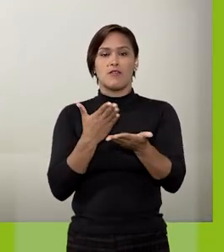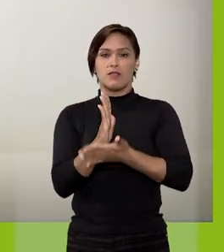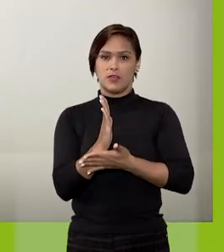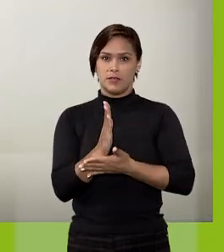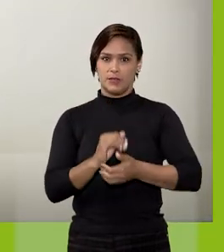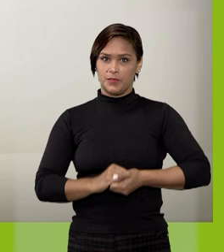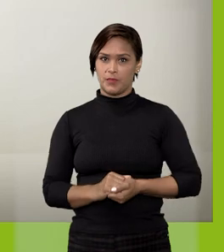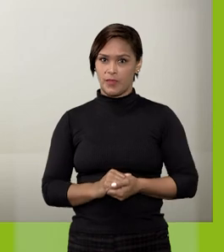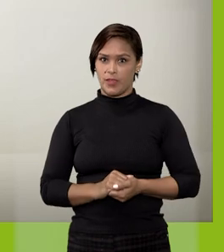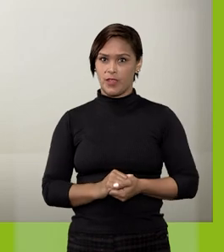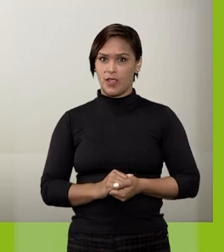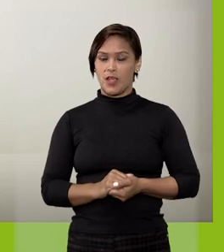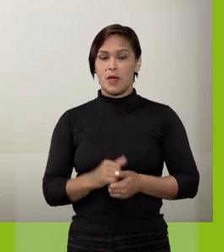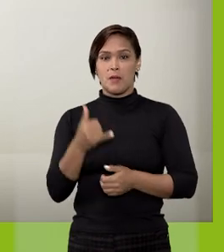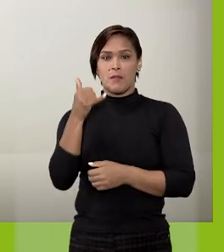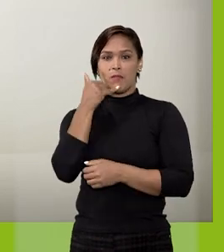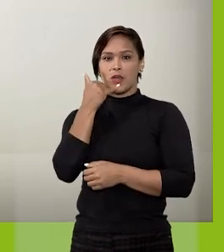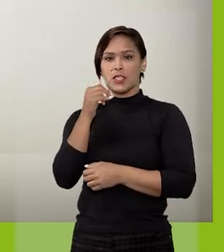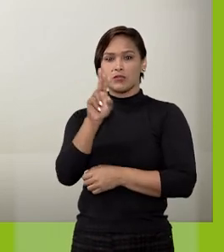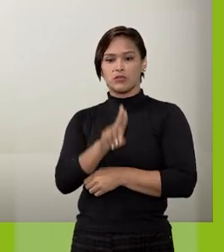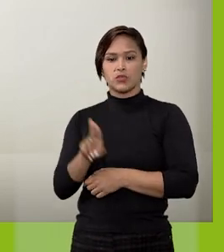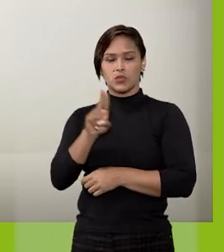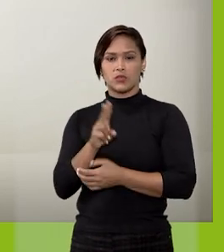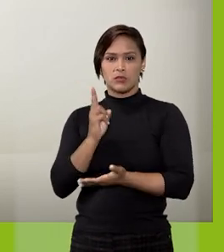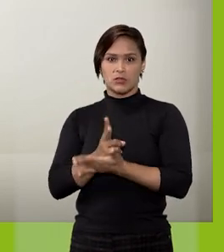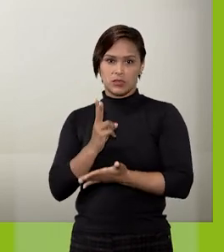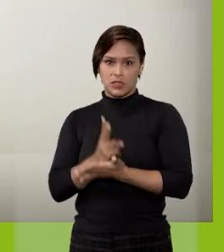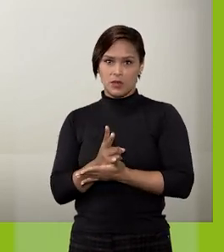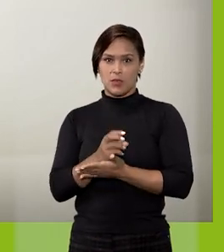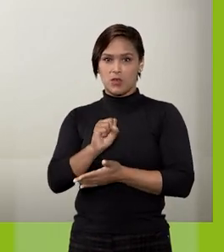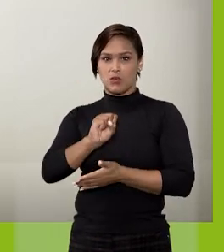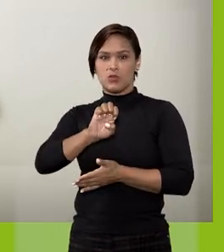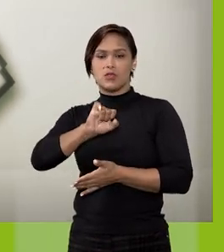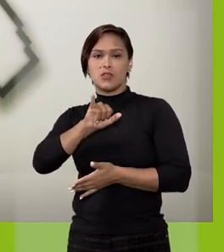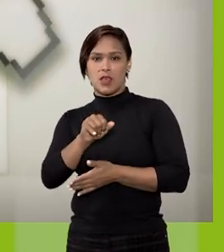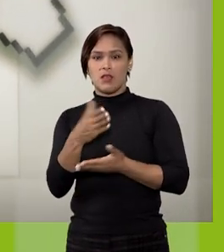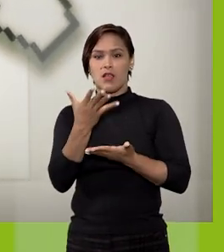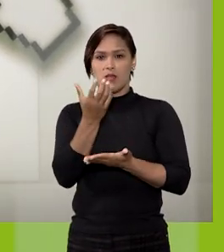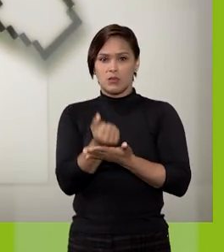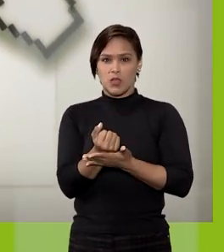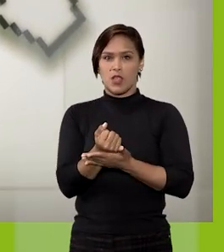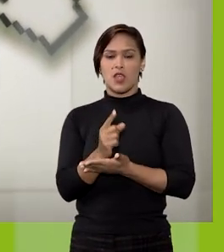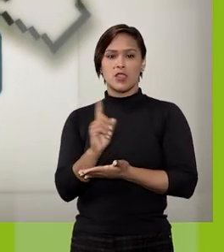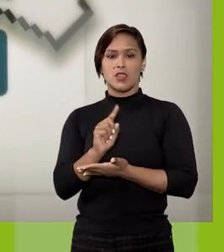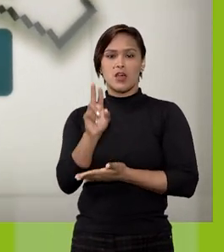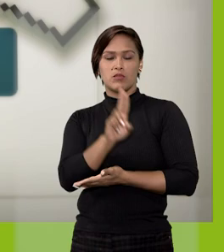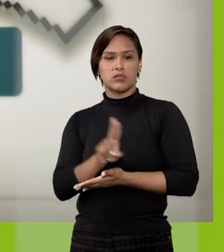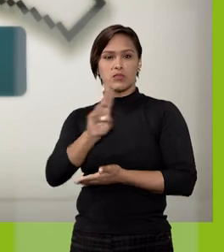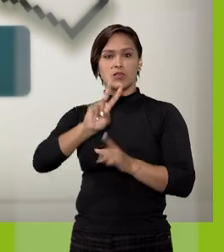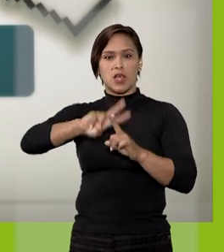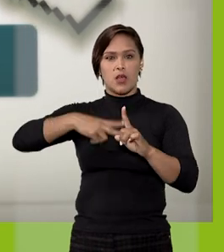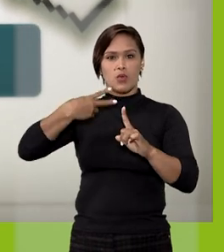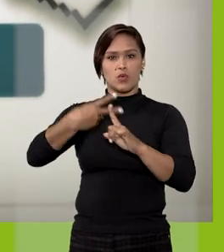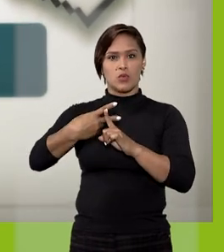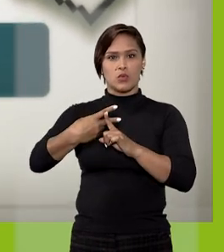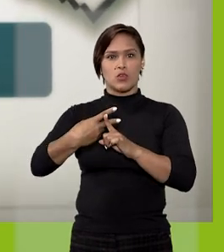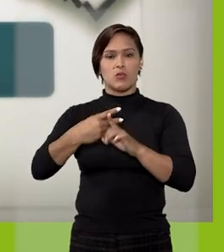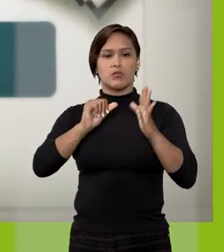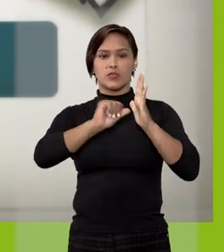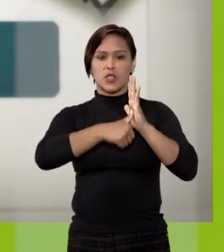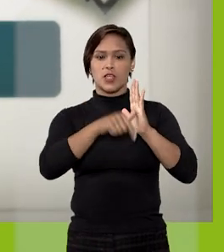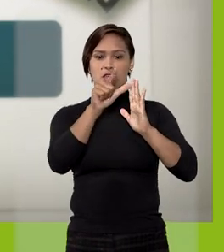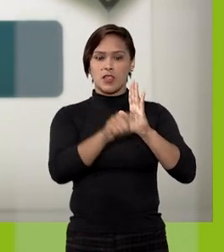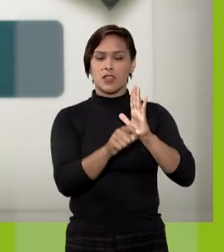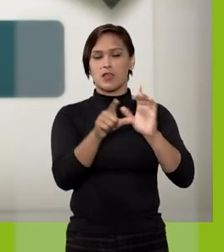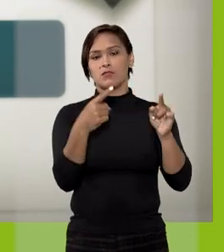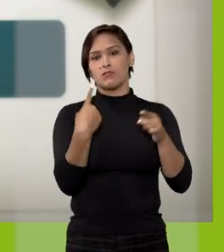Para dispositivos utilizados com frequência, o SEI disponibiliza a opção Não usar o duplo fator de autenticação neste